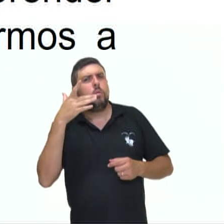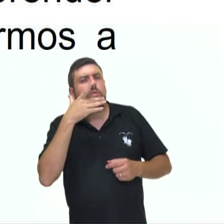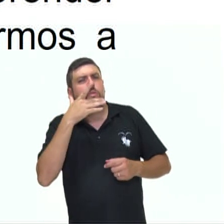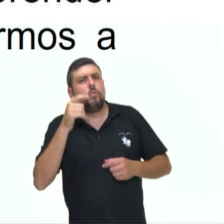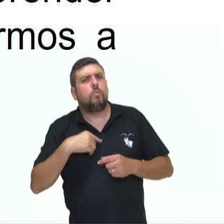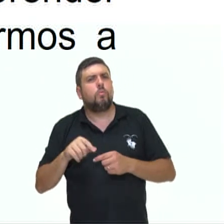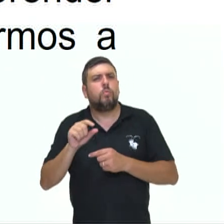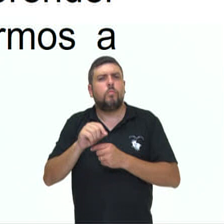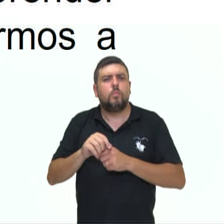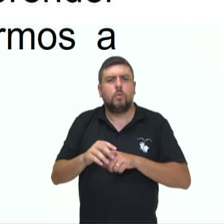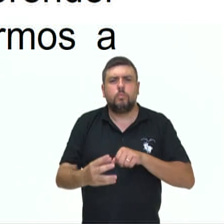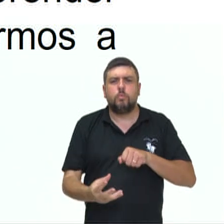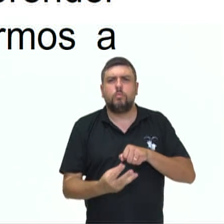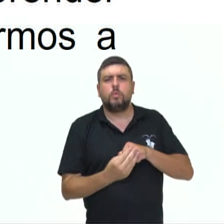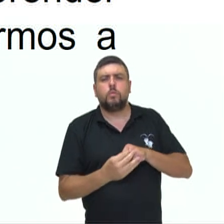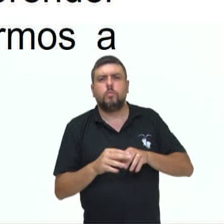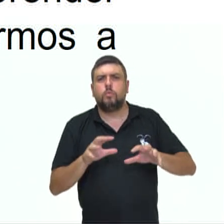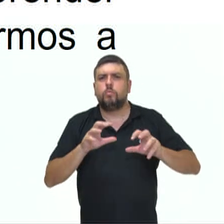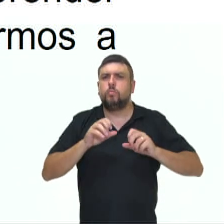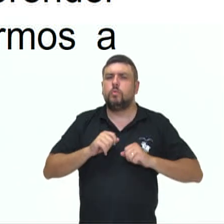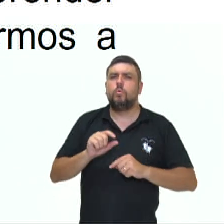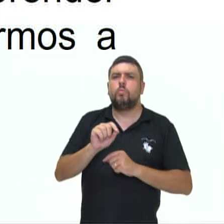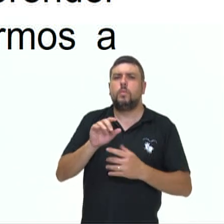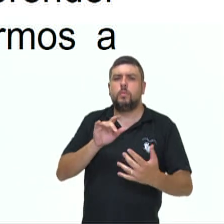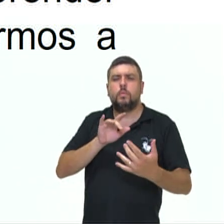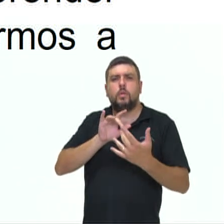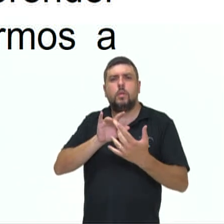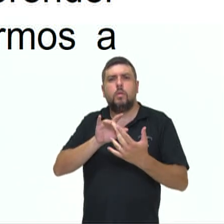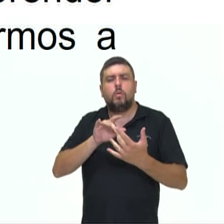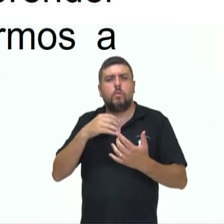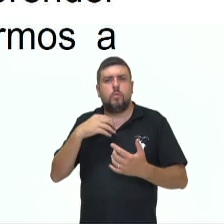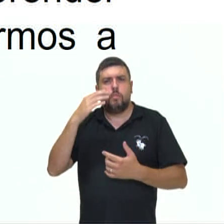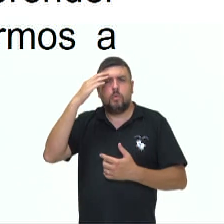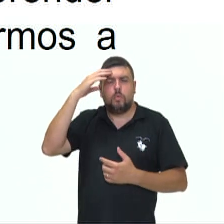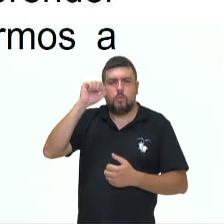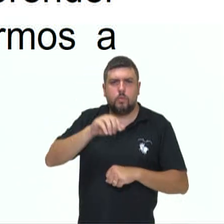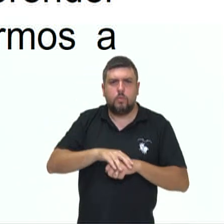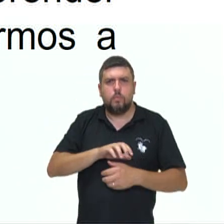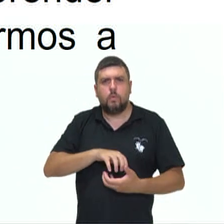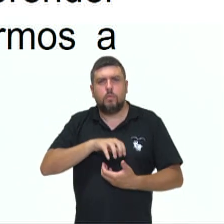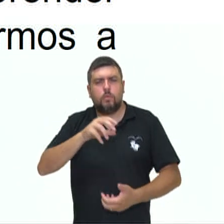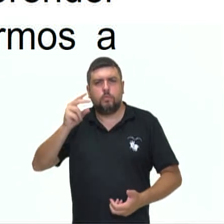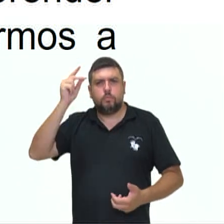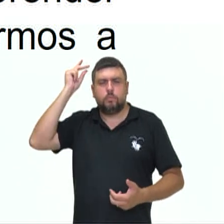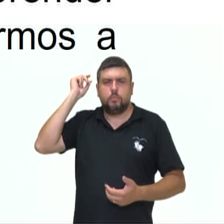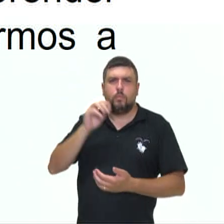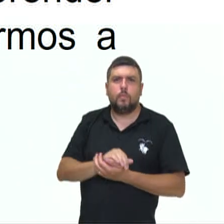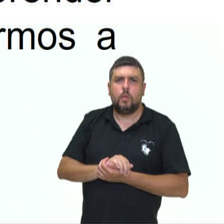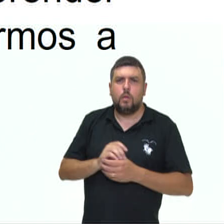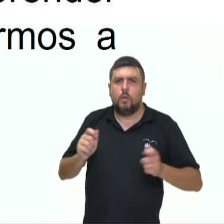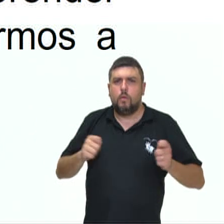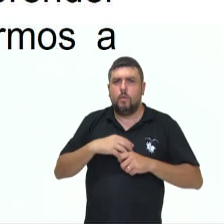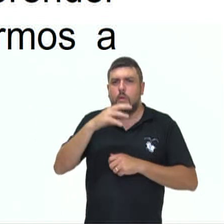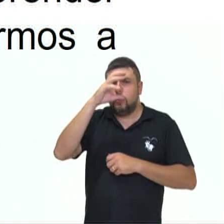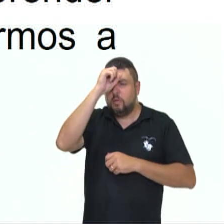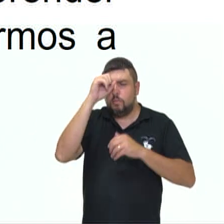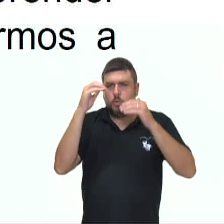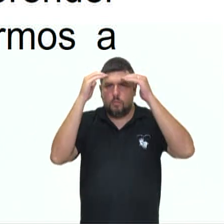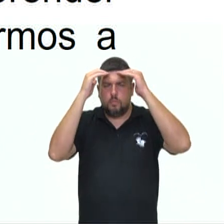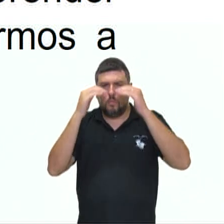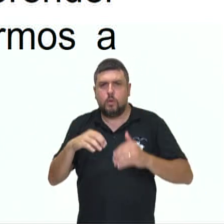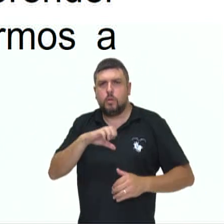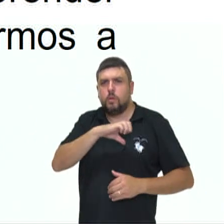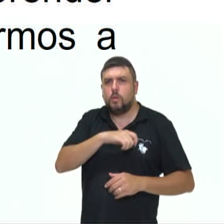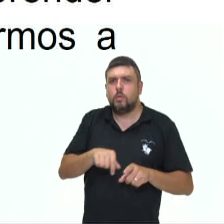se adquirir conhecimento, tendo contato com a sabedoria dos mais velhos, dos antepassados. Por meio dela, podemos aprender valores morais e